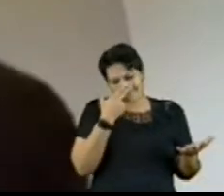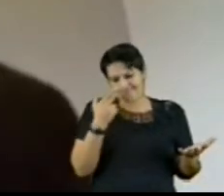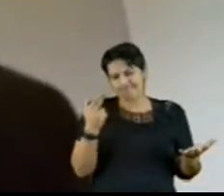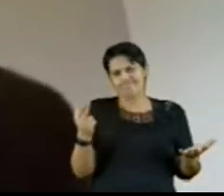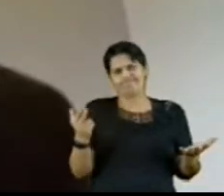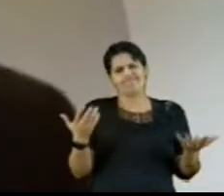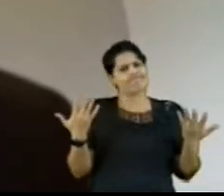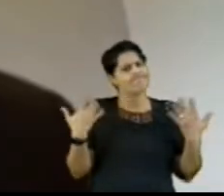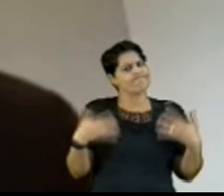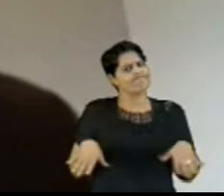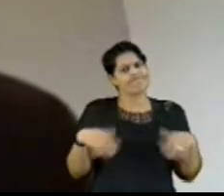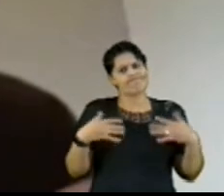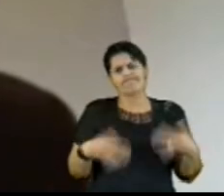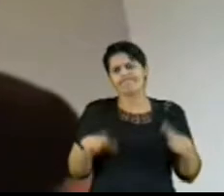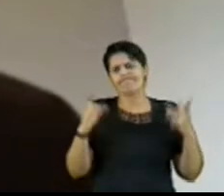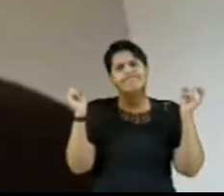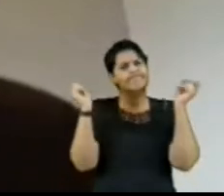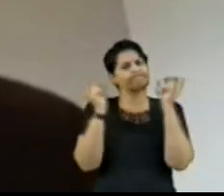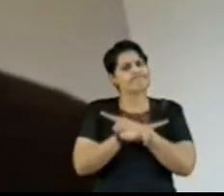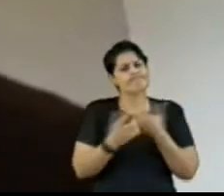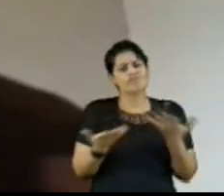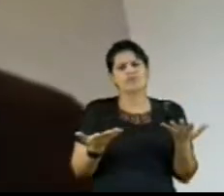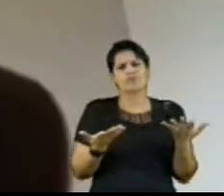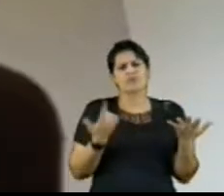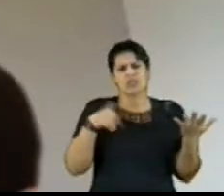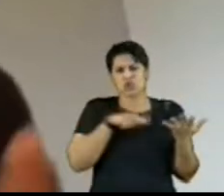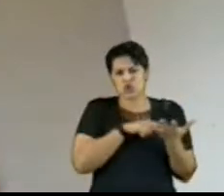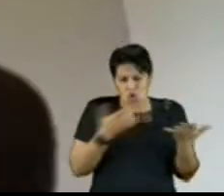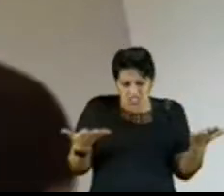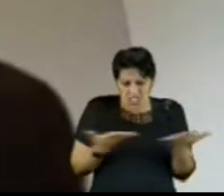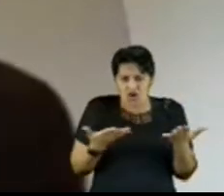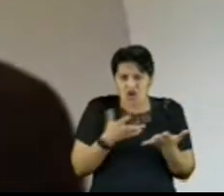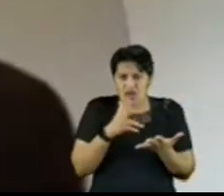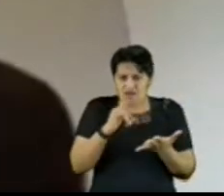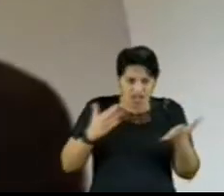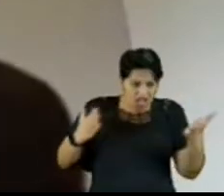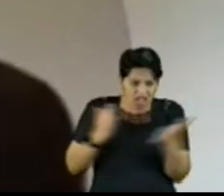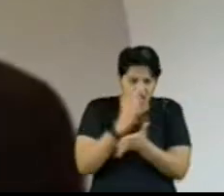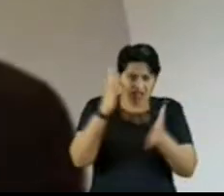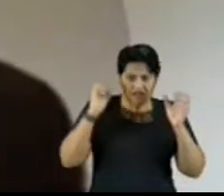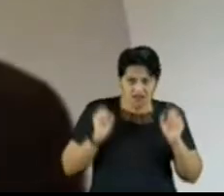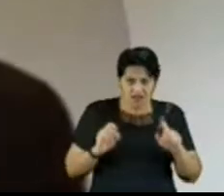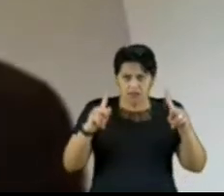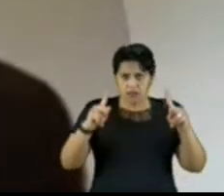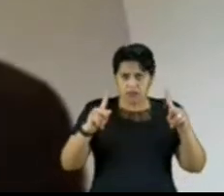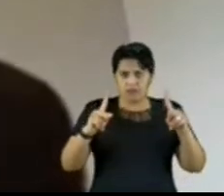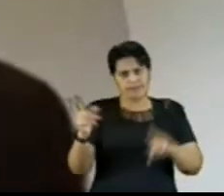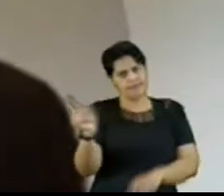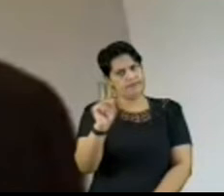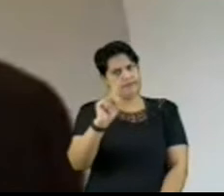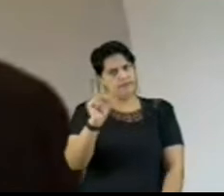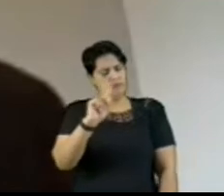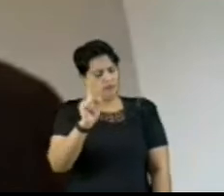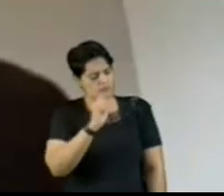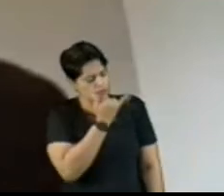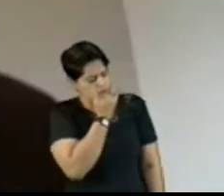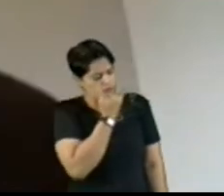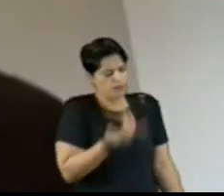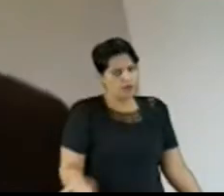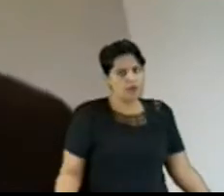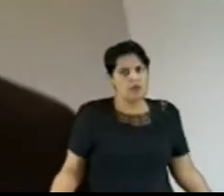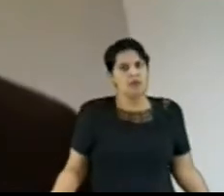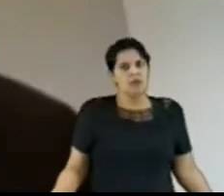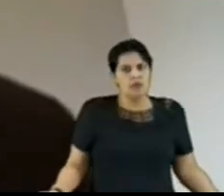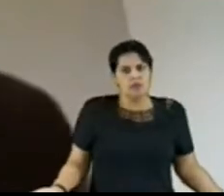exatamente inimaginável que possamos agora estar dizendo que está tudo bom e tudo pronto. Então, senhora